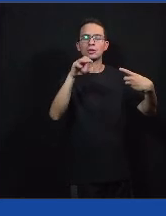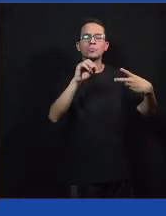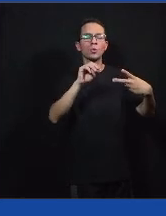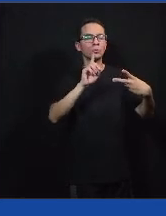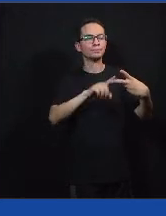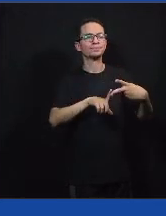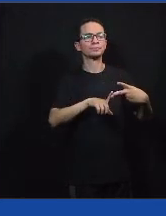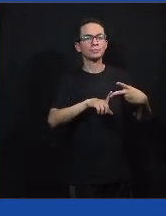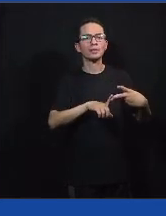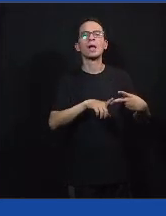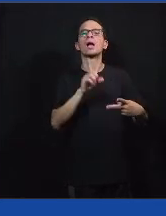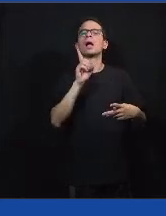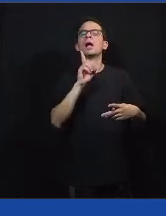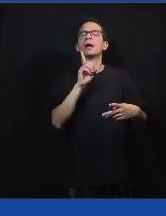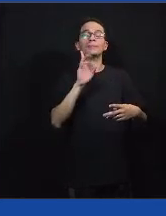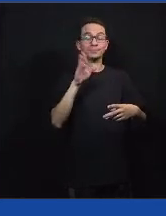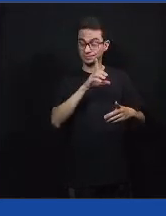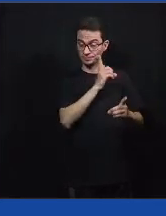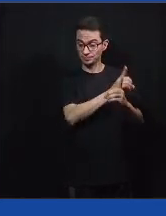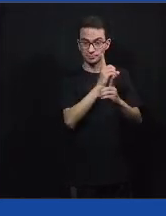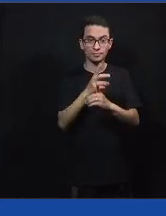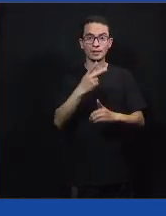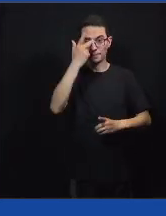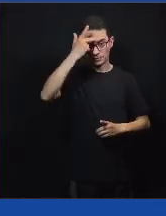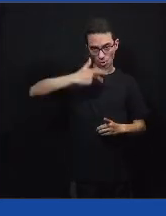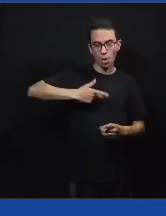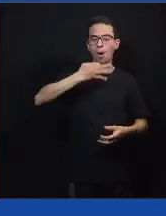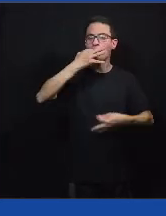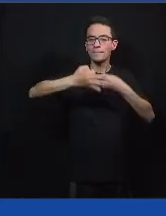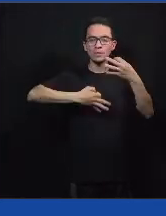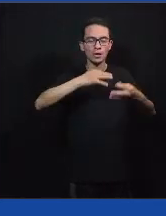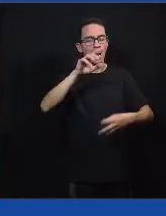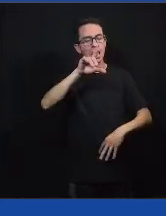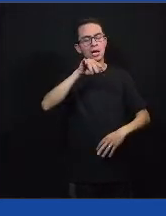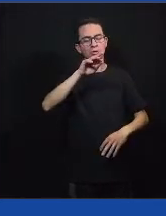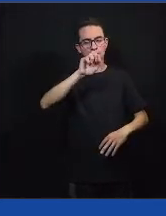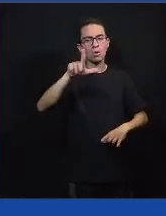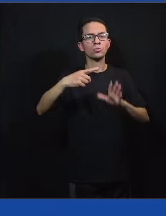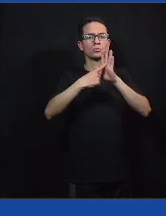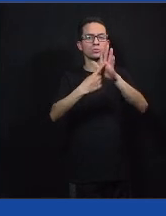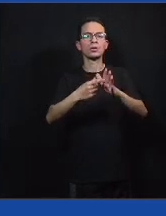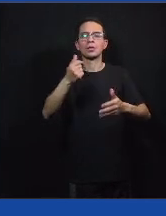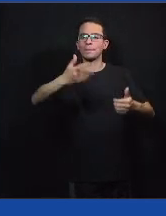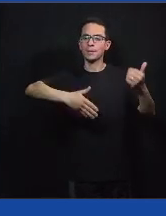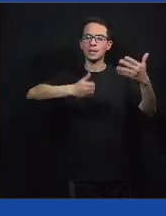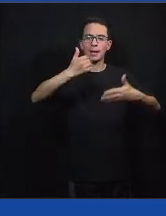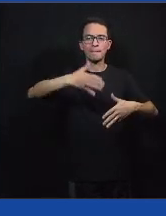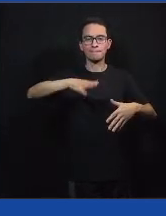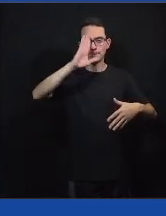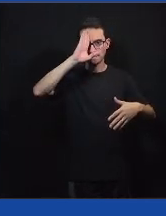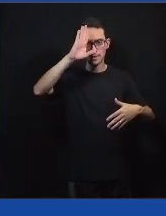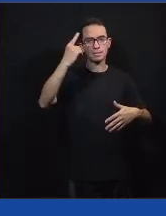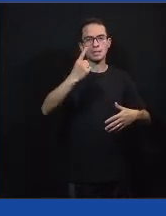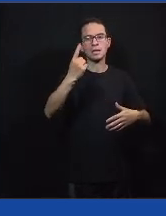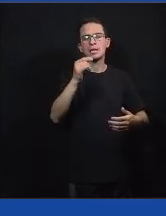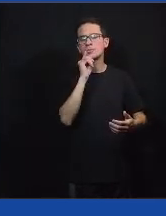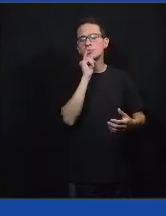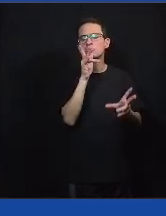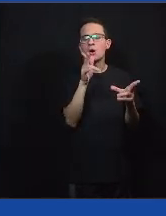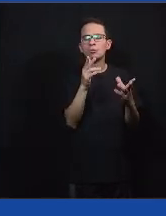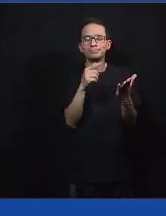encontrar sua voz pessoal e a voz coletiva, o Leonel trouxe a questão do protagonismo como uma casca de banana, agora há pouco.